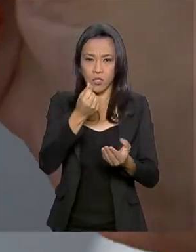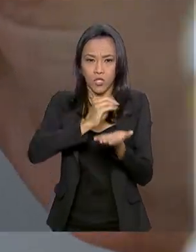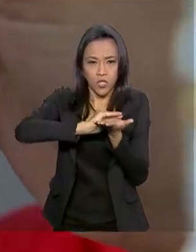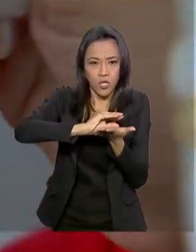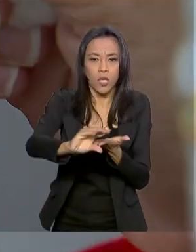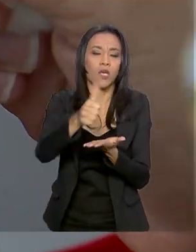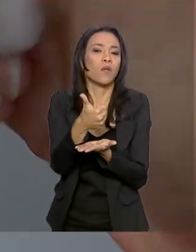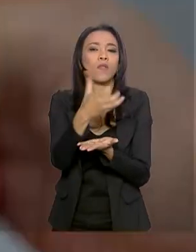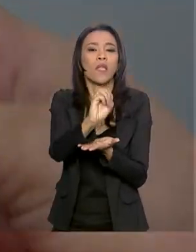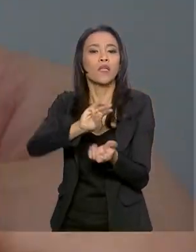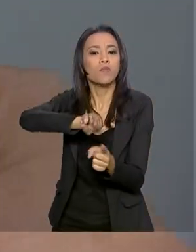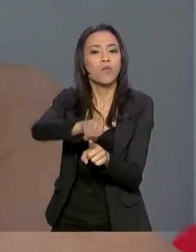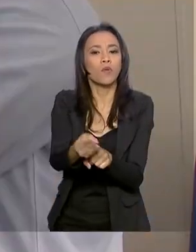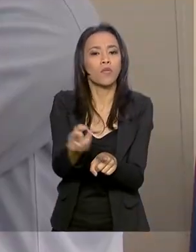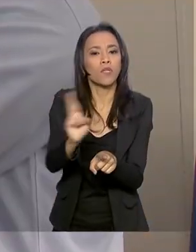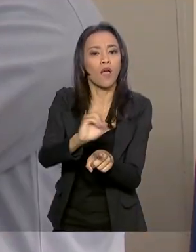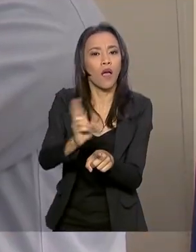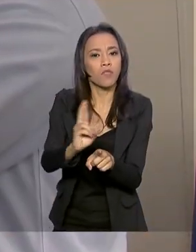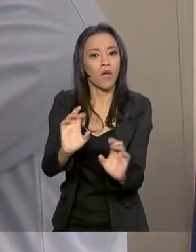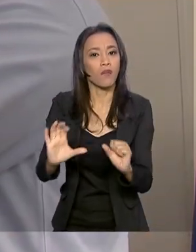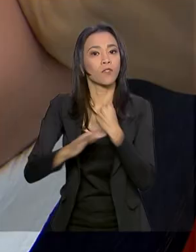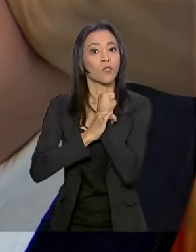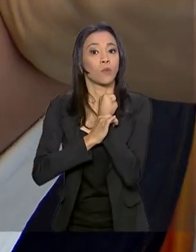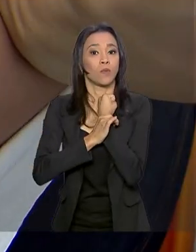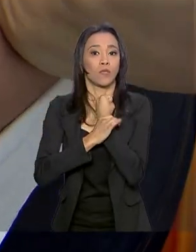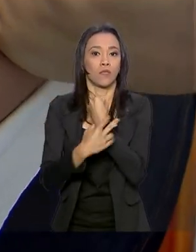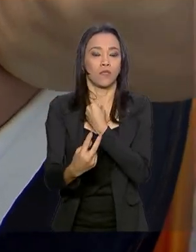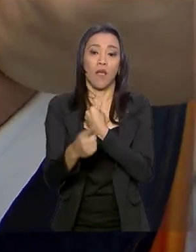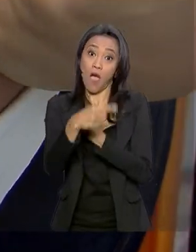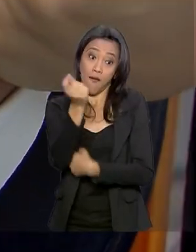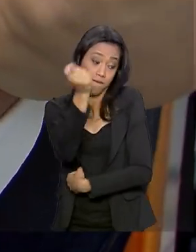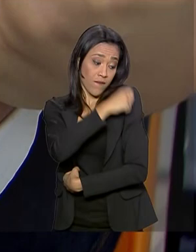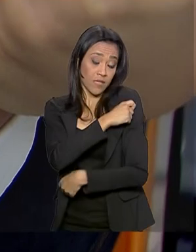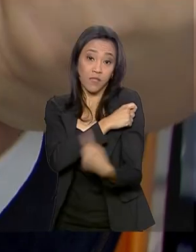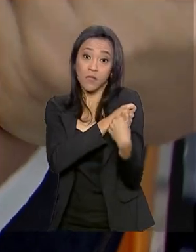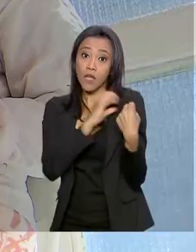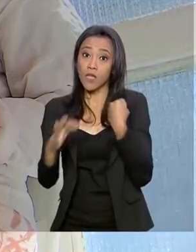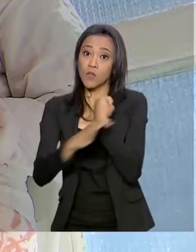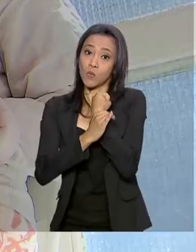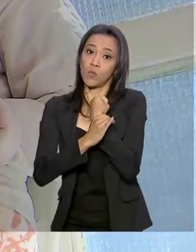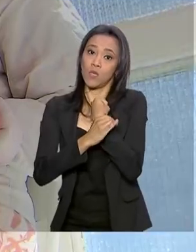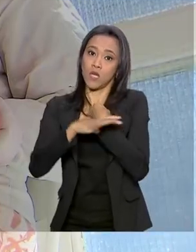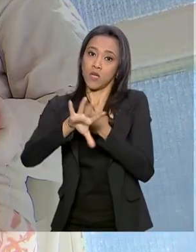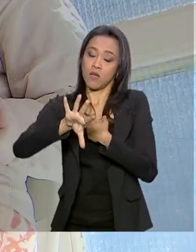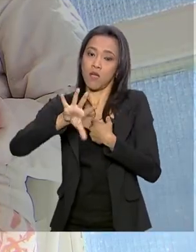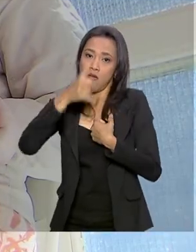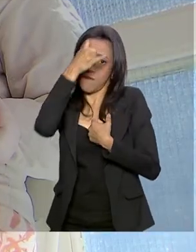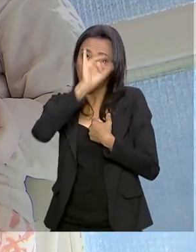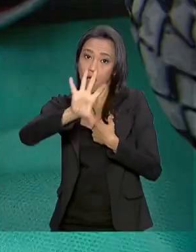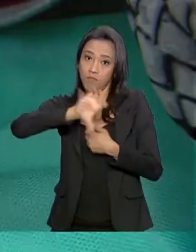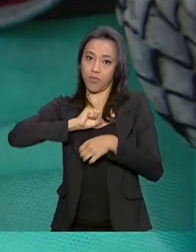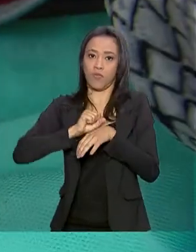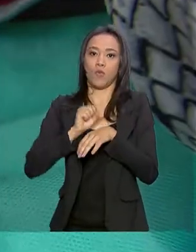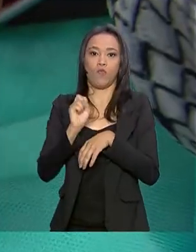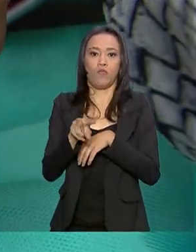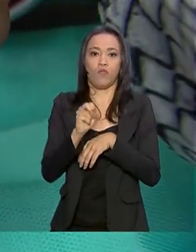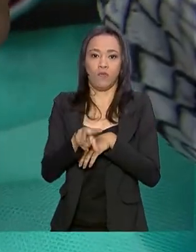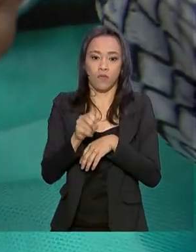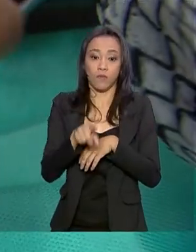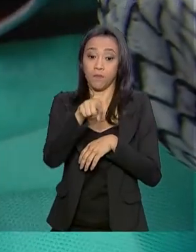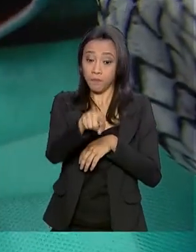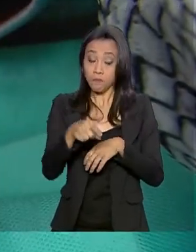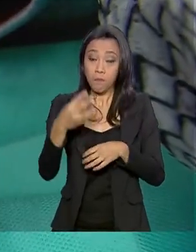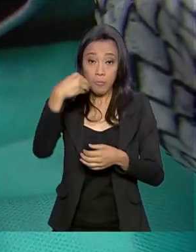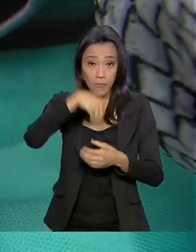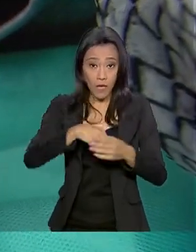reforçar a imunização. A vacina é a principal forma de proteção contra o vírus. Na rotina do Sistema Único de Saúde,